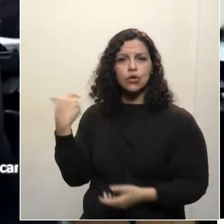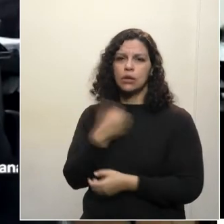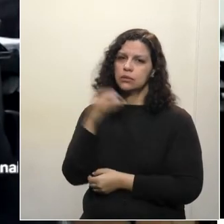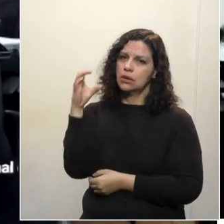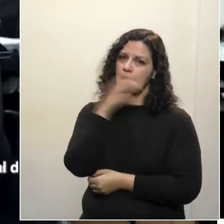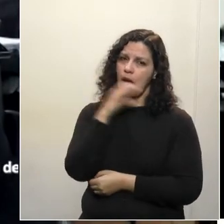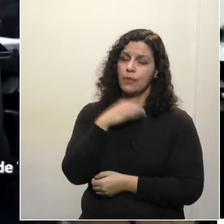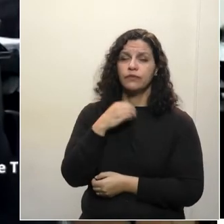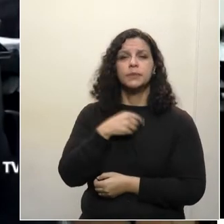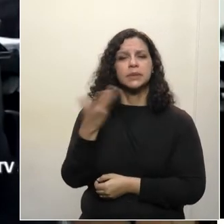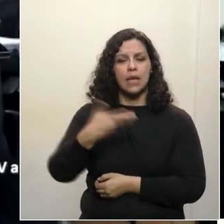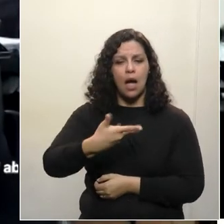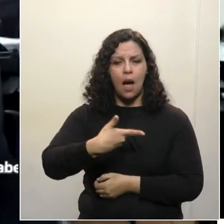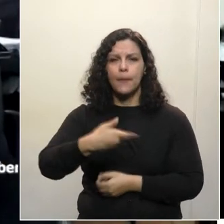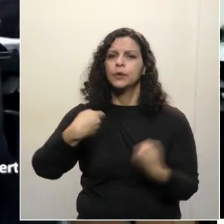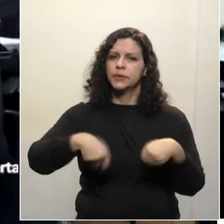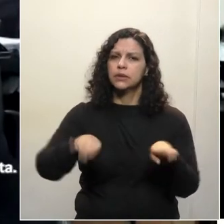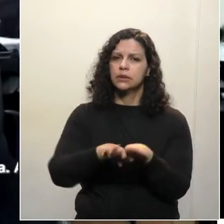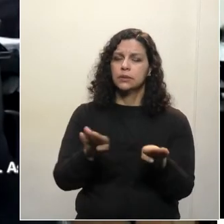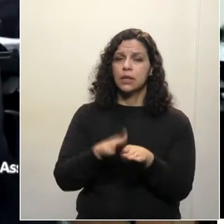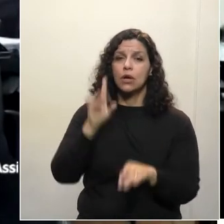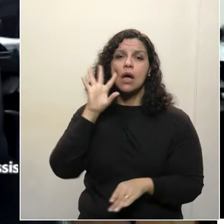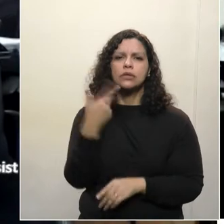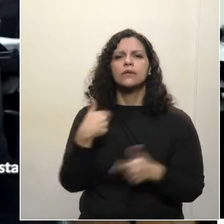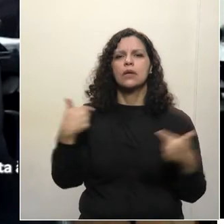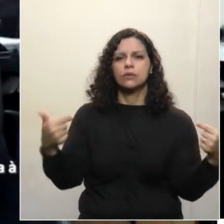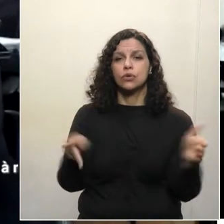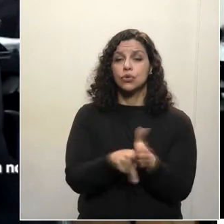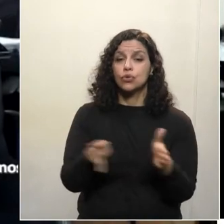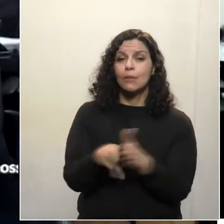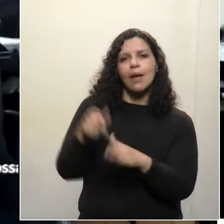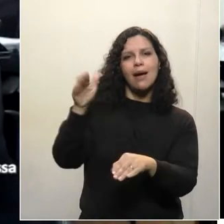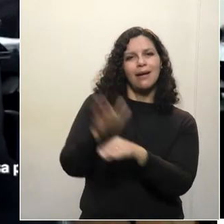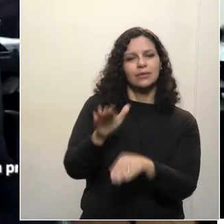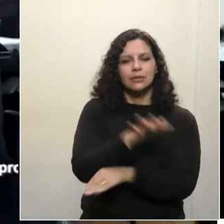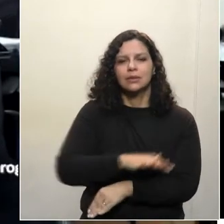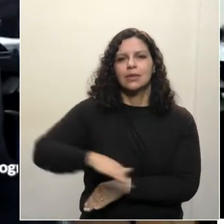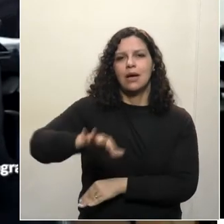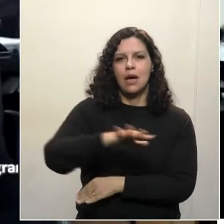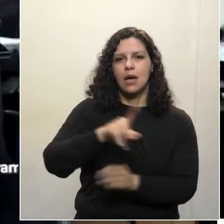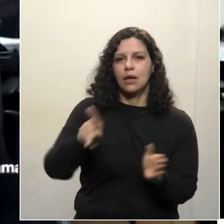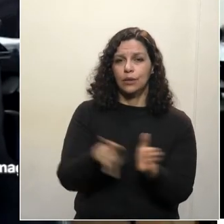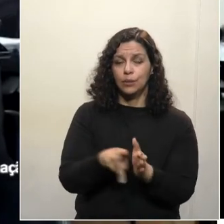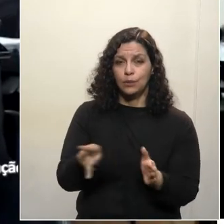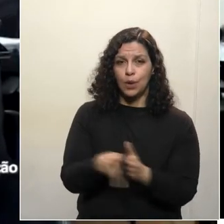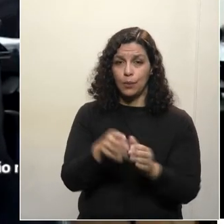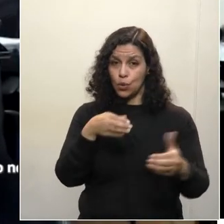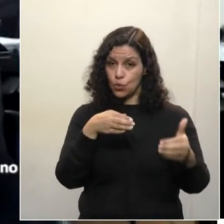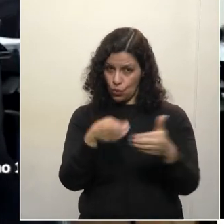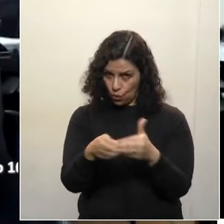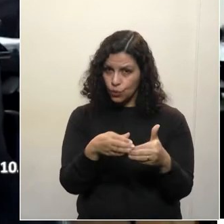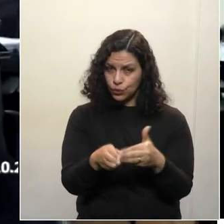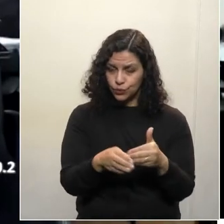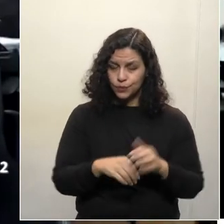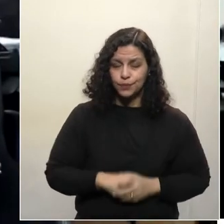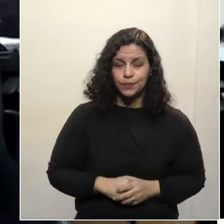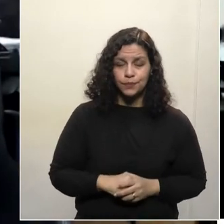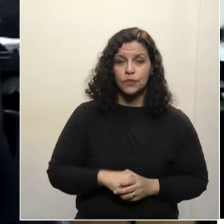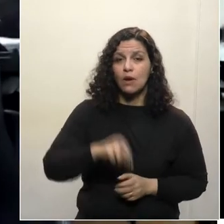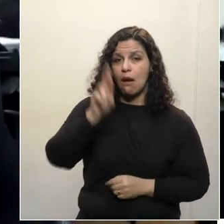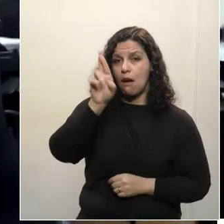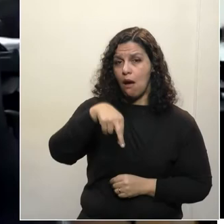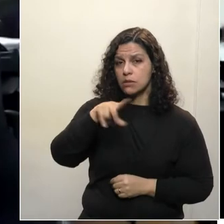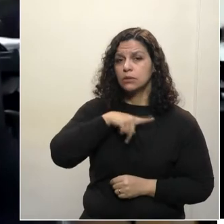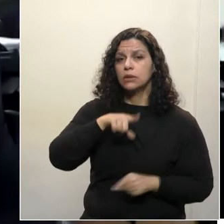agilizar, se tem razão, agilizar a tomada de decisões para essas questões de concursos. Se tem razão também, como